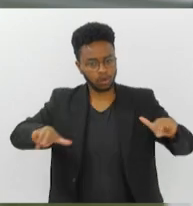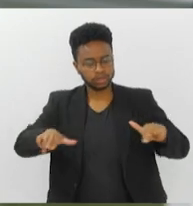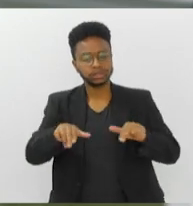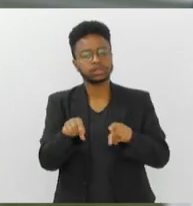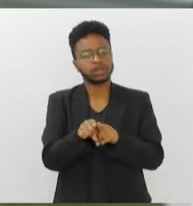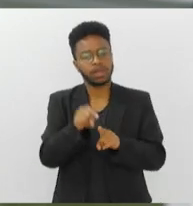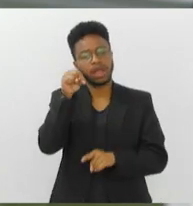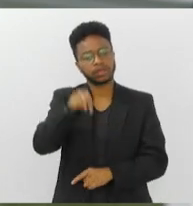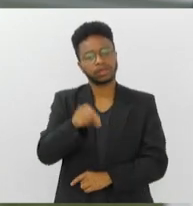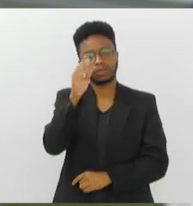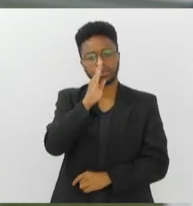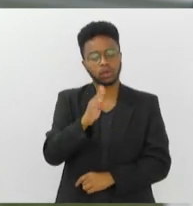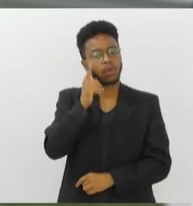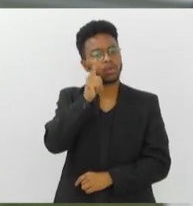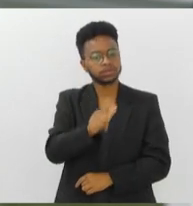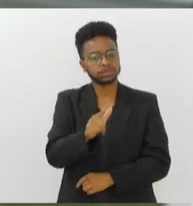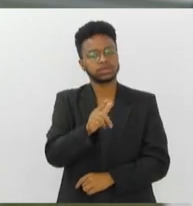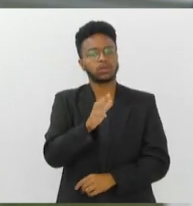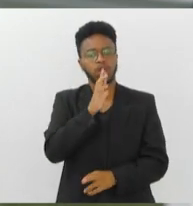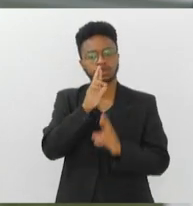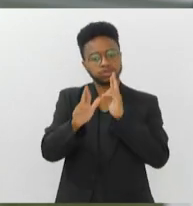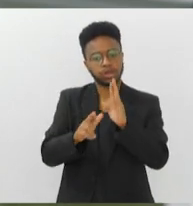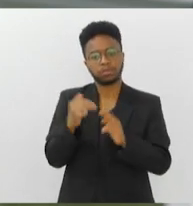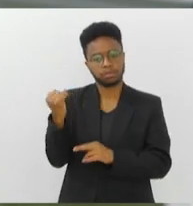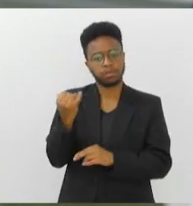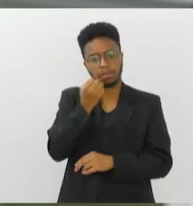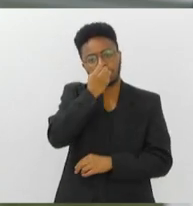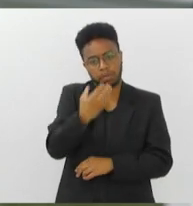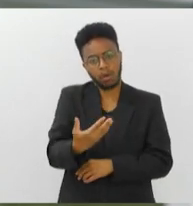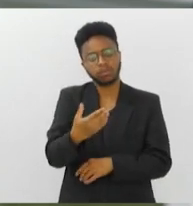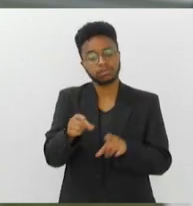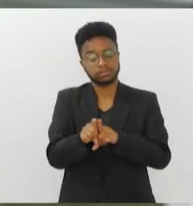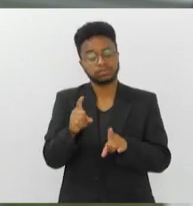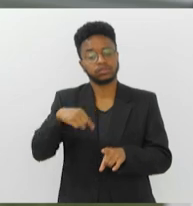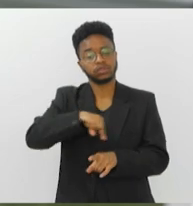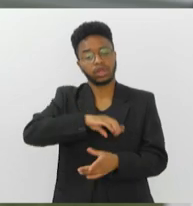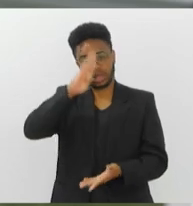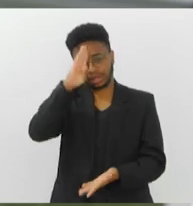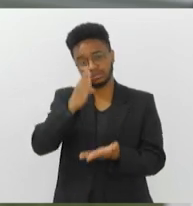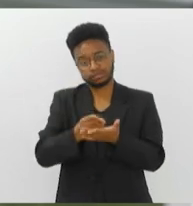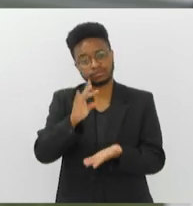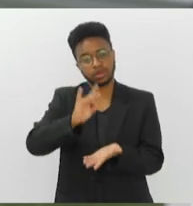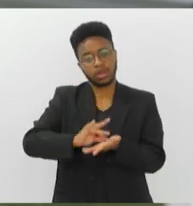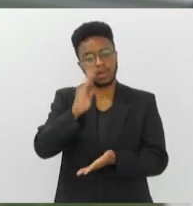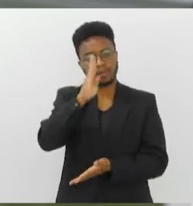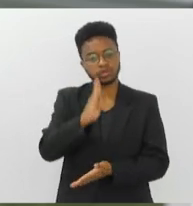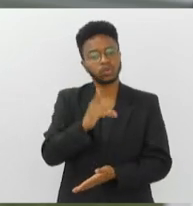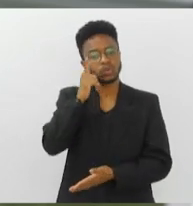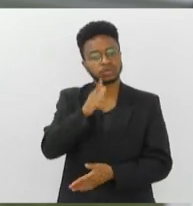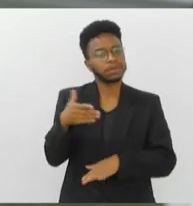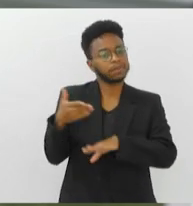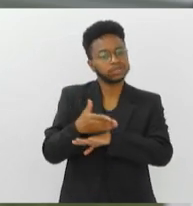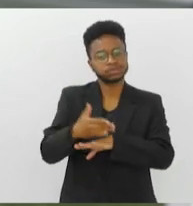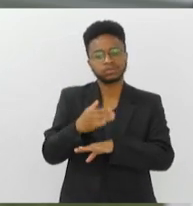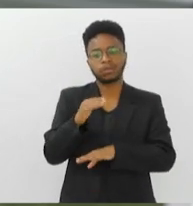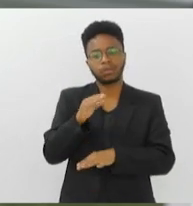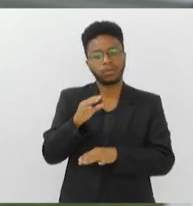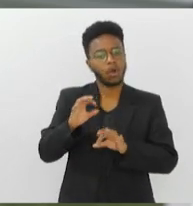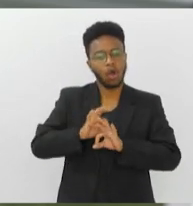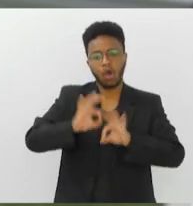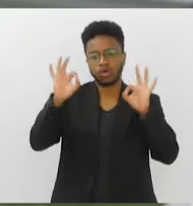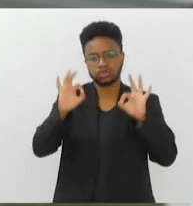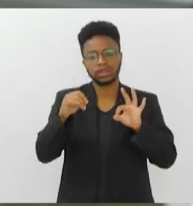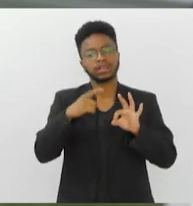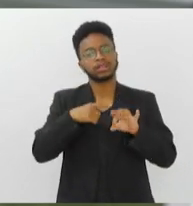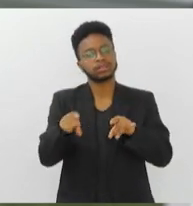obteve resultados expressivos, nos faz crer que o Brasil realmente vai fazer uma participação épica. A gente tem,